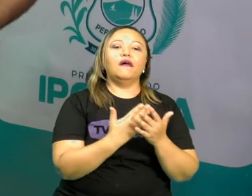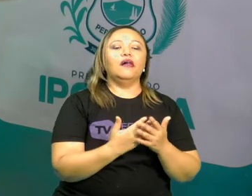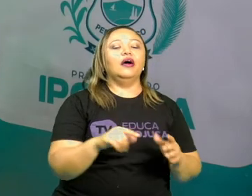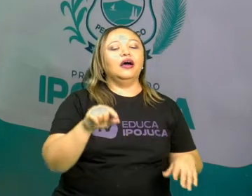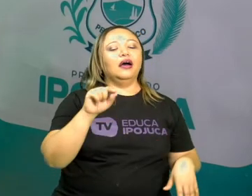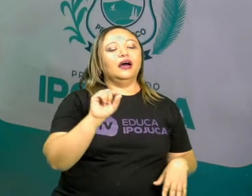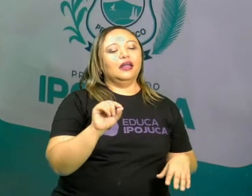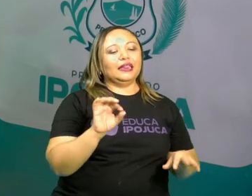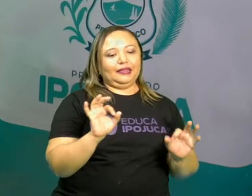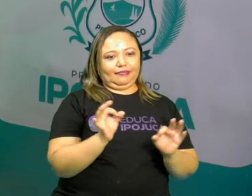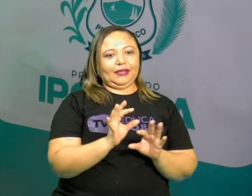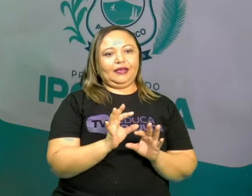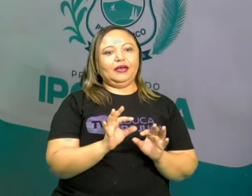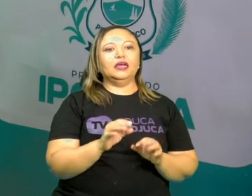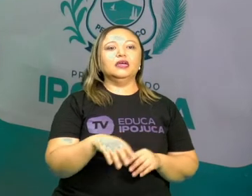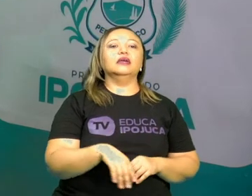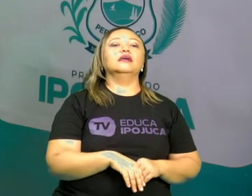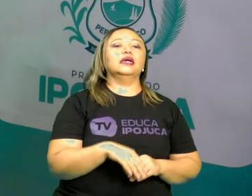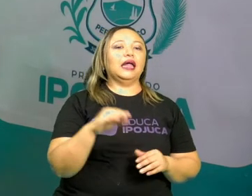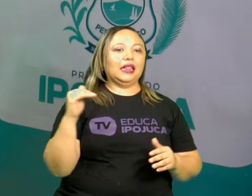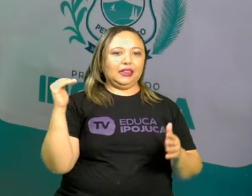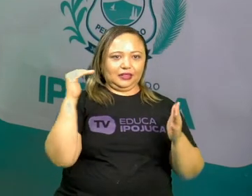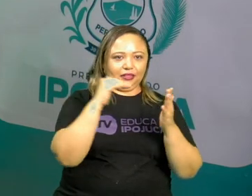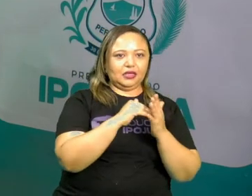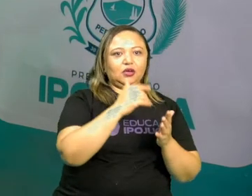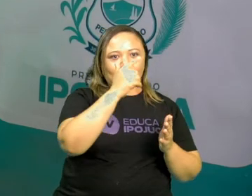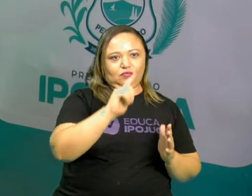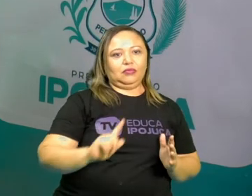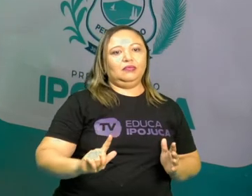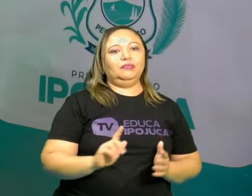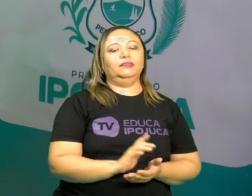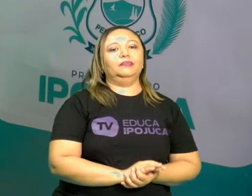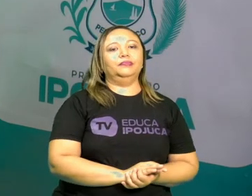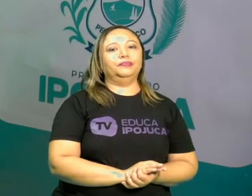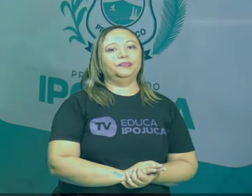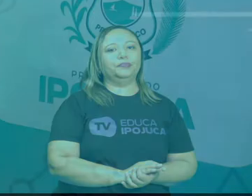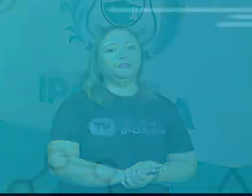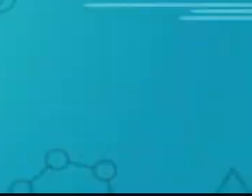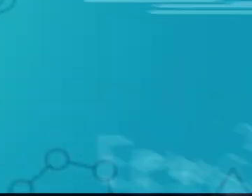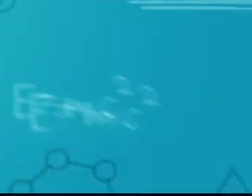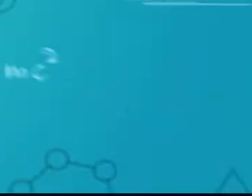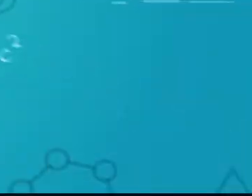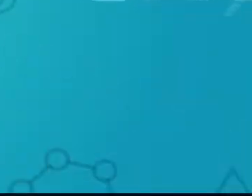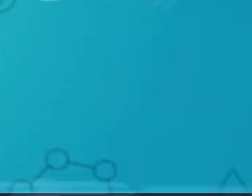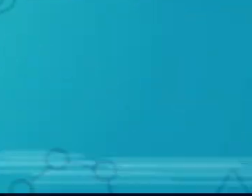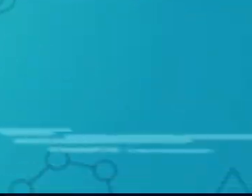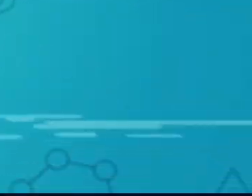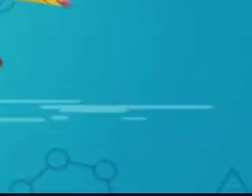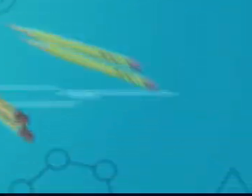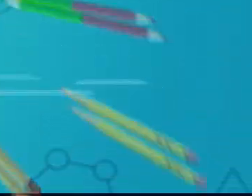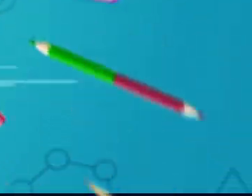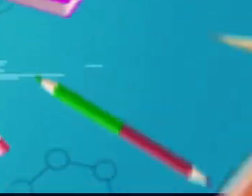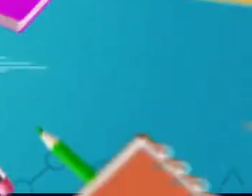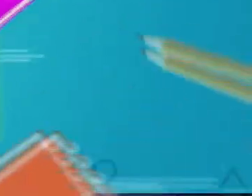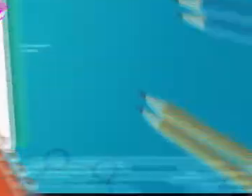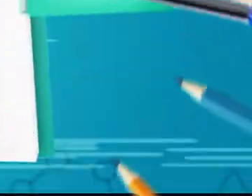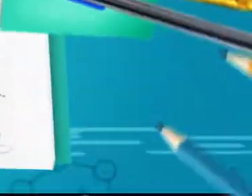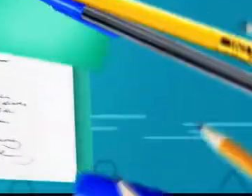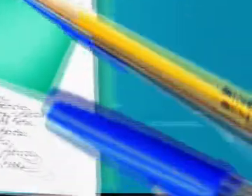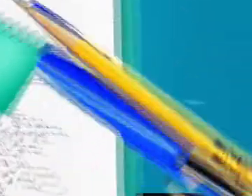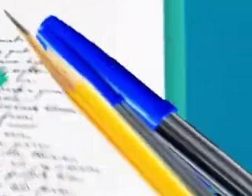é paisagem e até a próxima. Valeu! Tchau! Tchau! Tchau! Tchau!